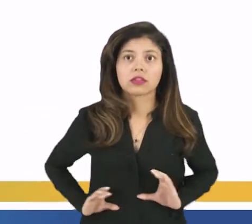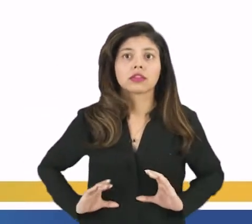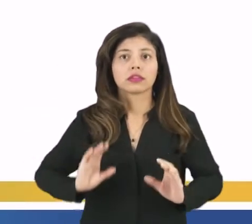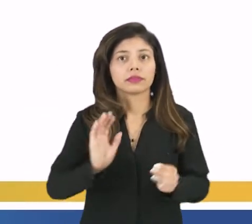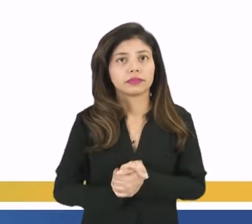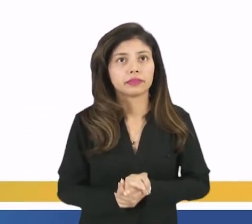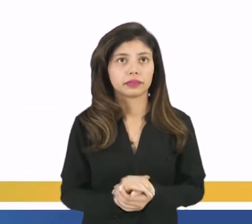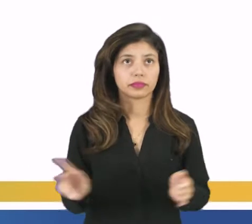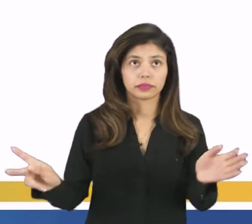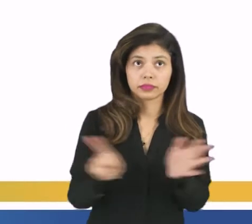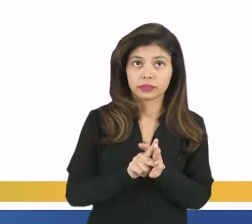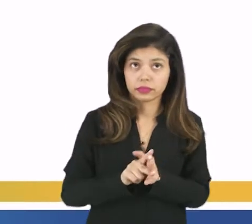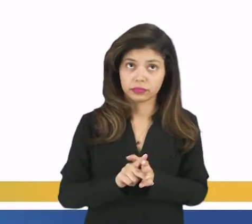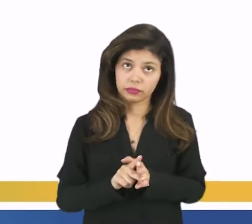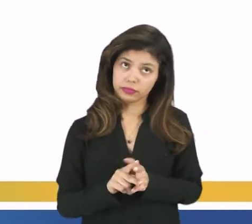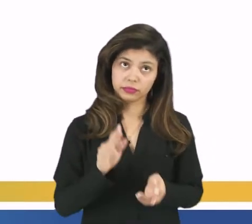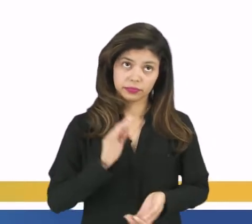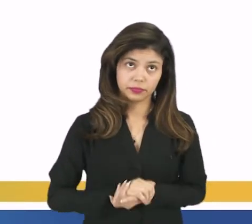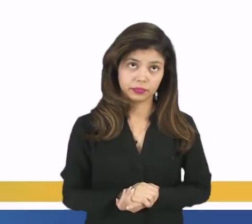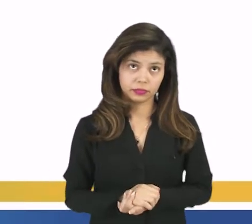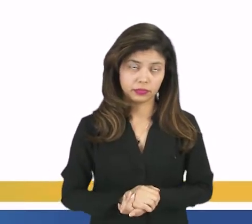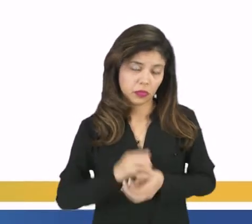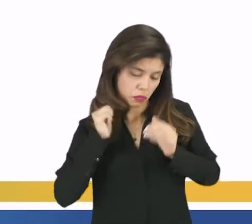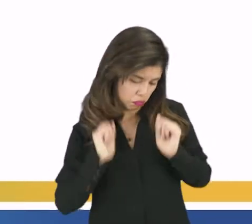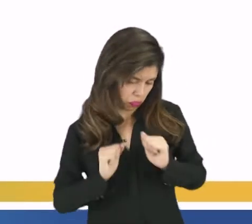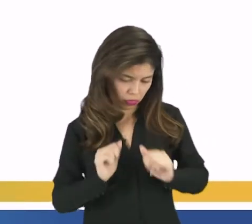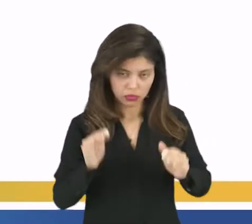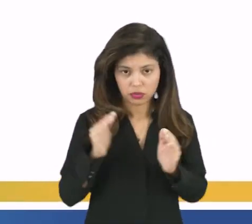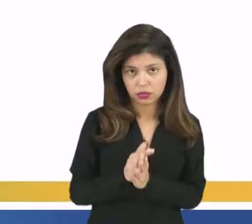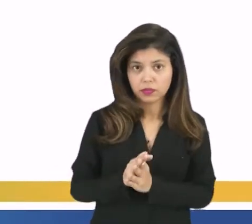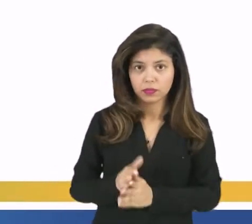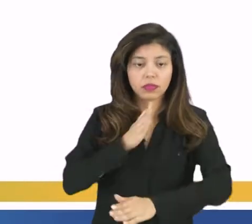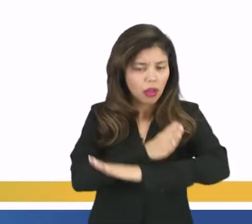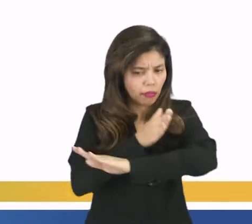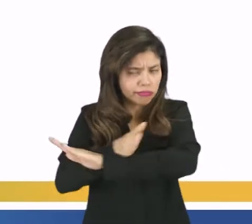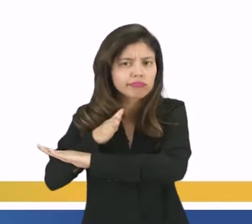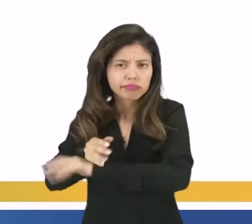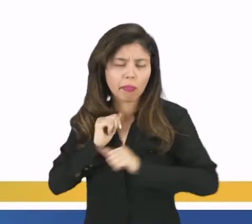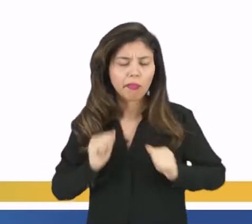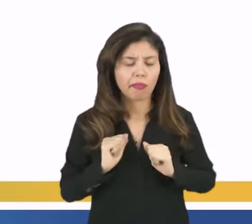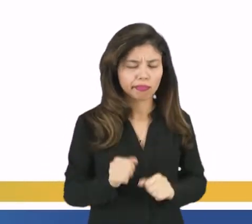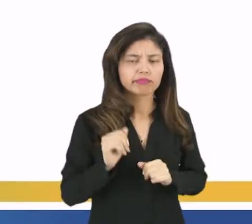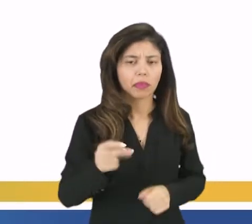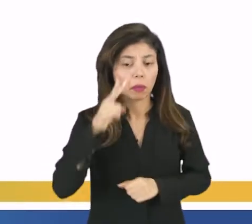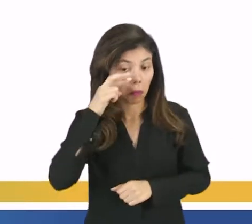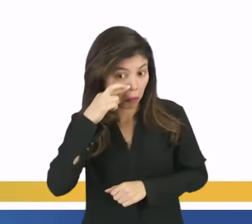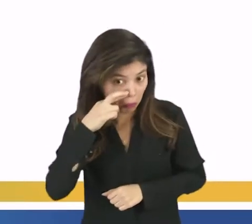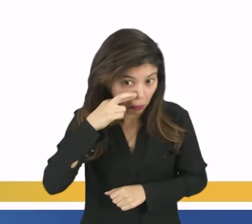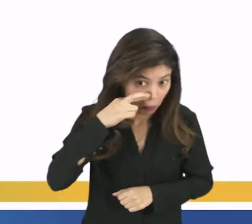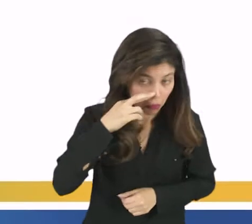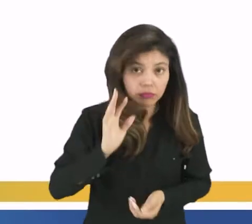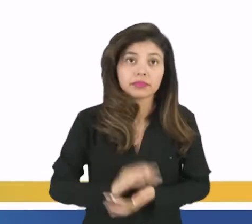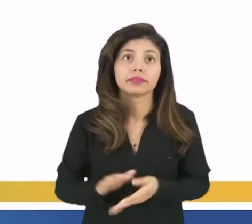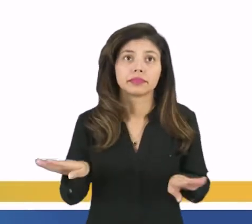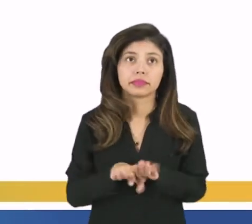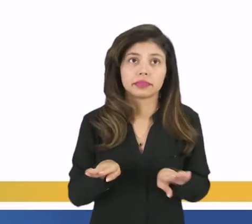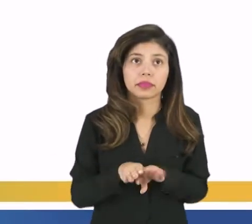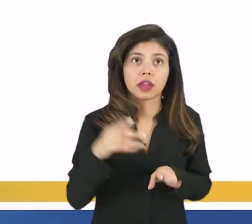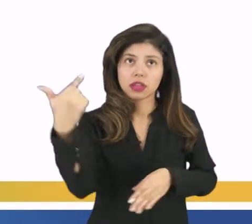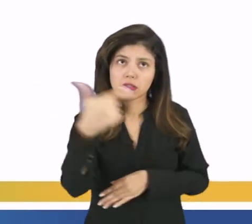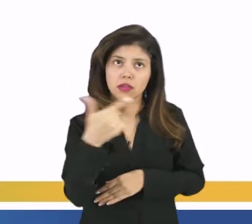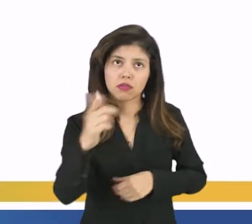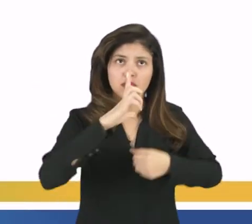para que o cidadão ele possa realmente ter acesso e para que ele possa ser apreciado. Ou seja,